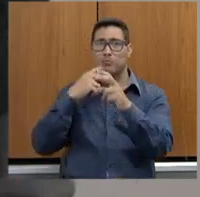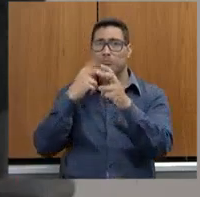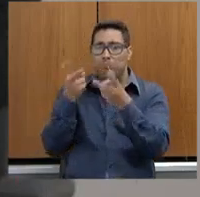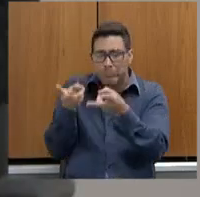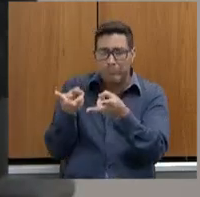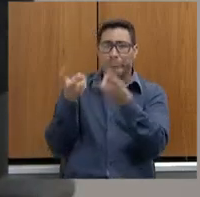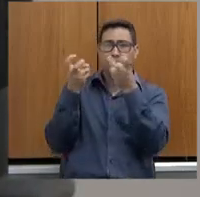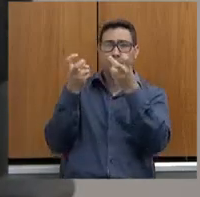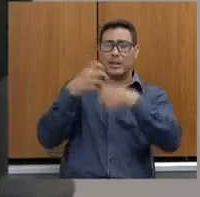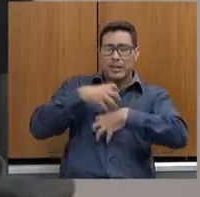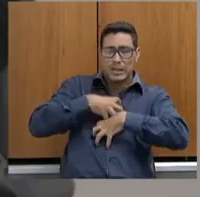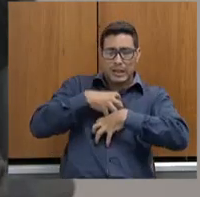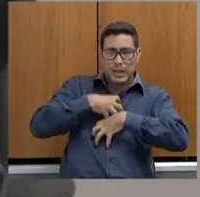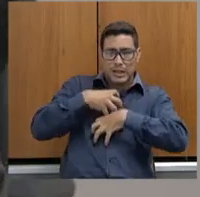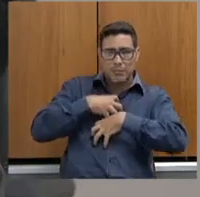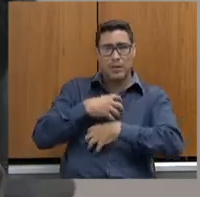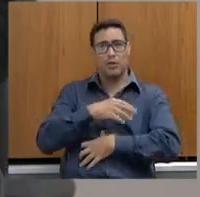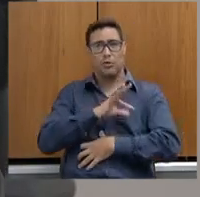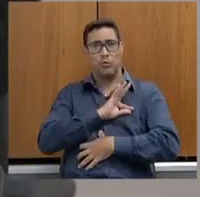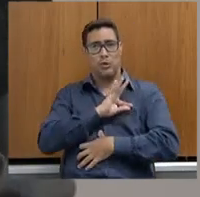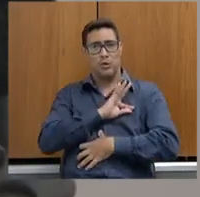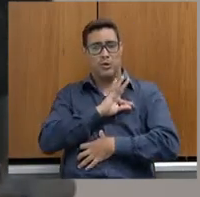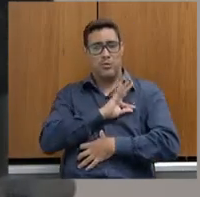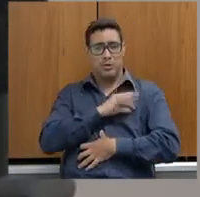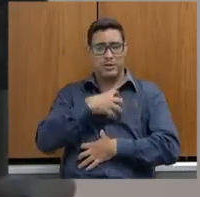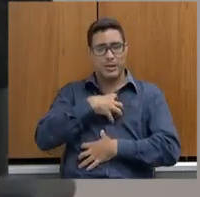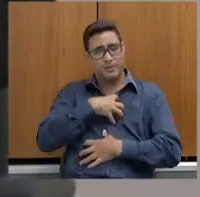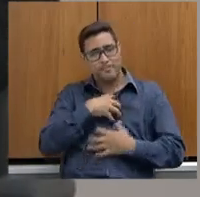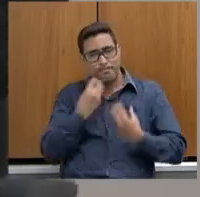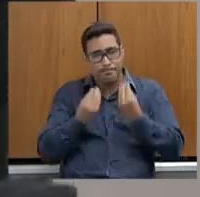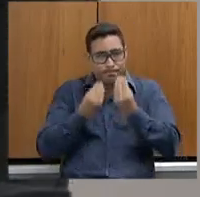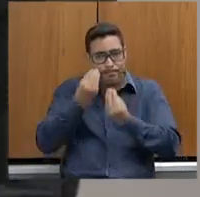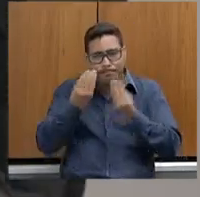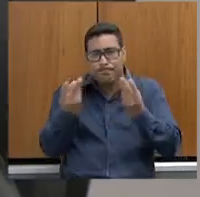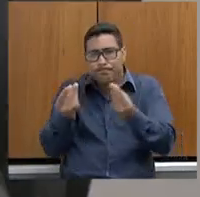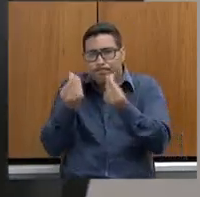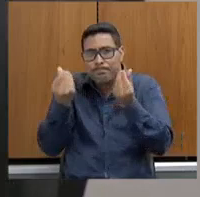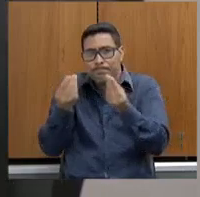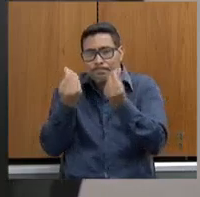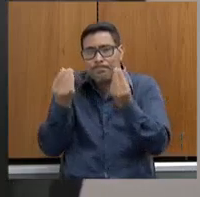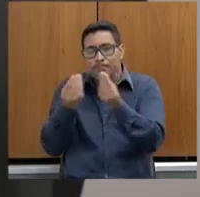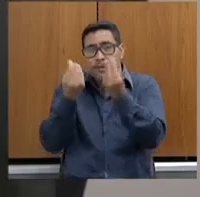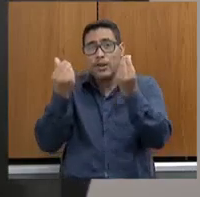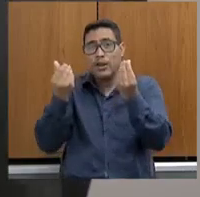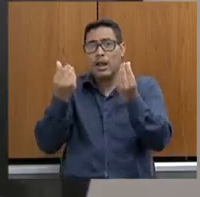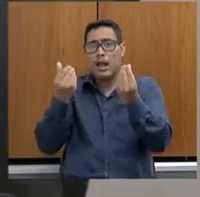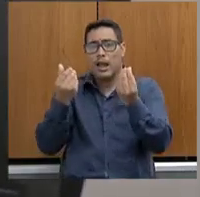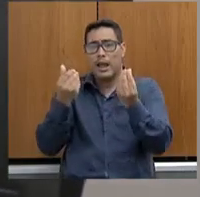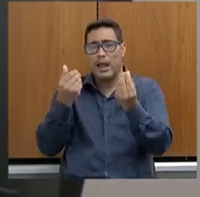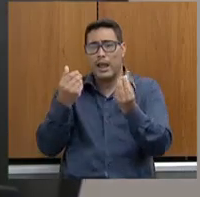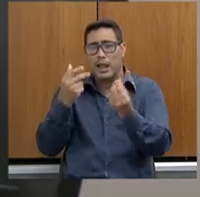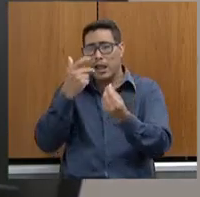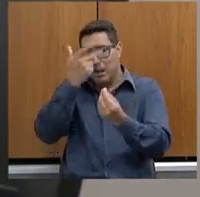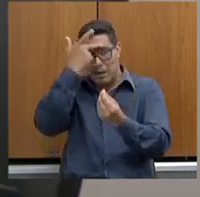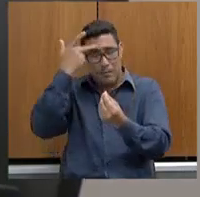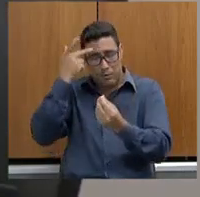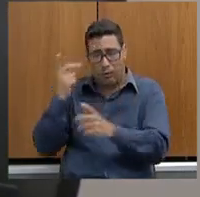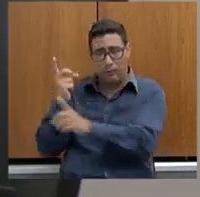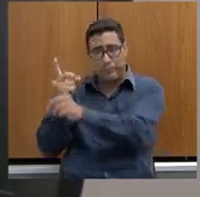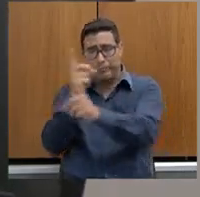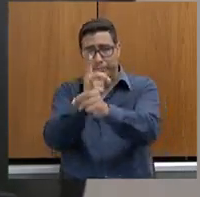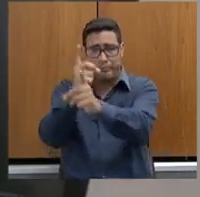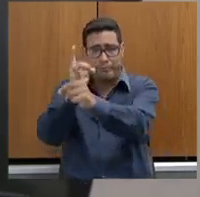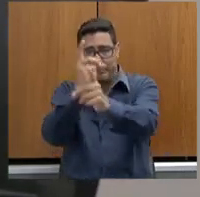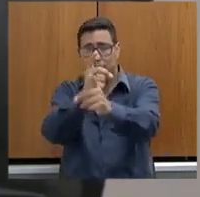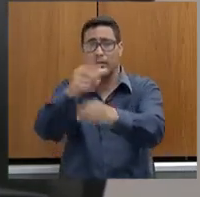exerci esse tirocino, nessa perspicácia ao longo de anos, abordando pessoas na rua, então separava a